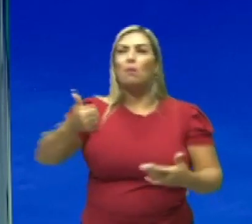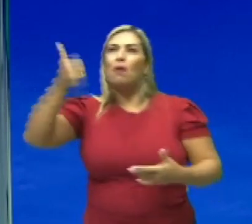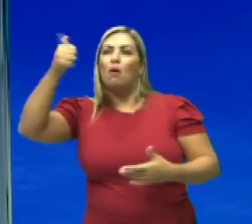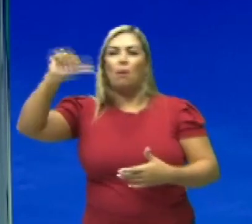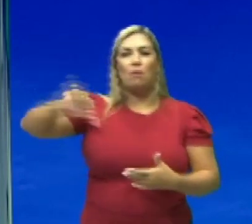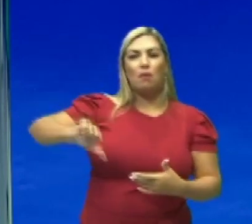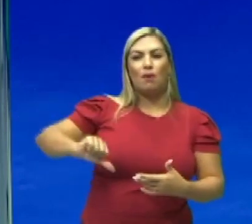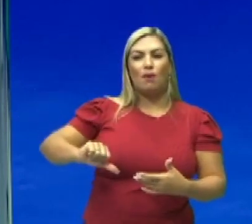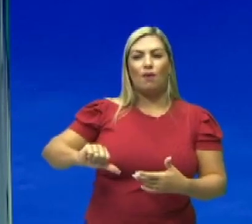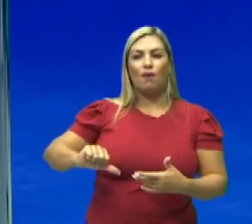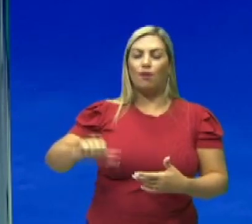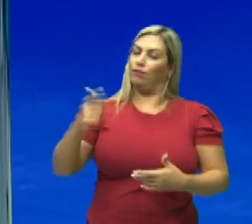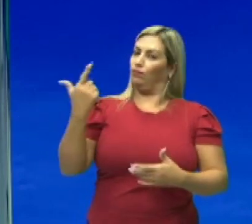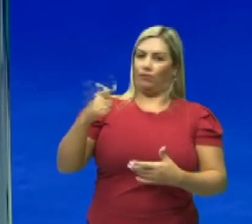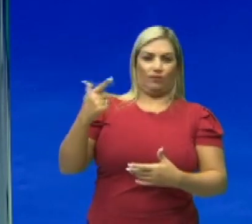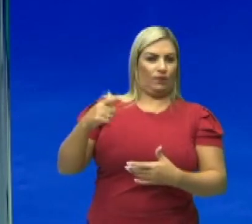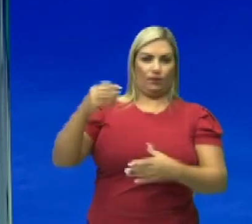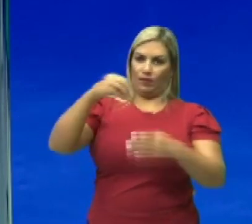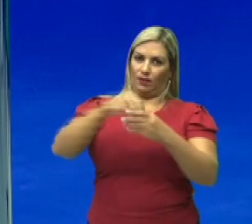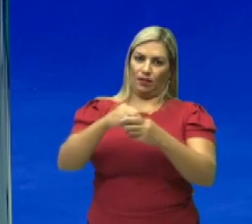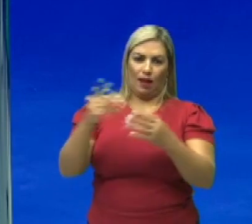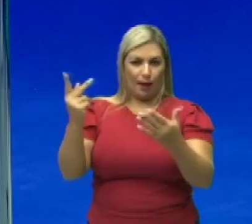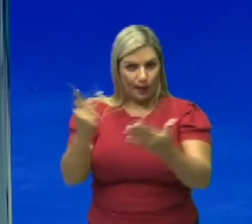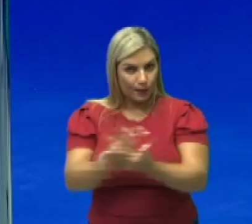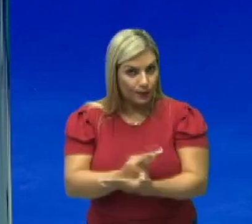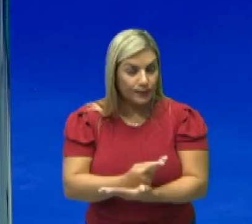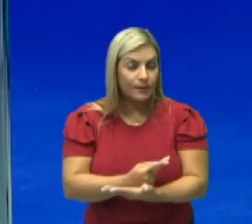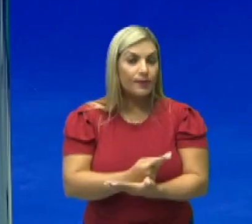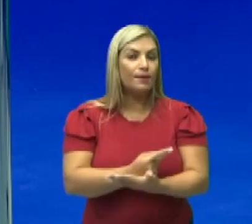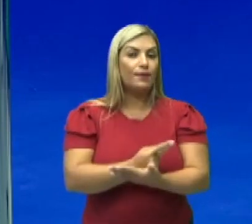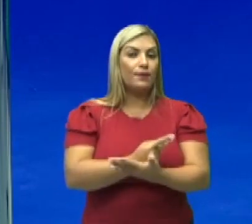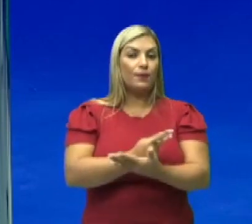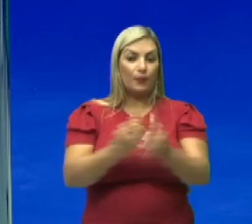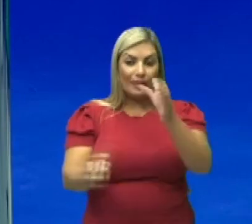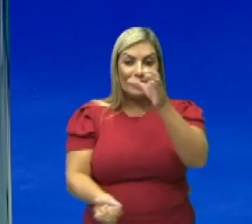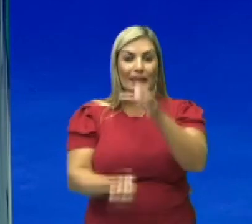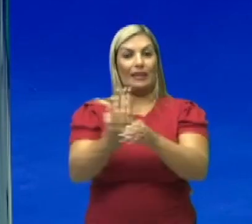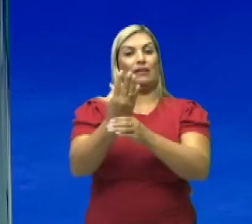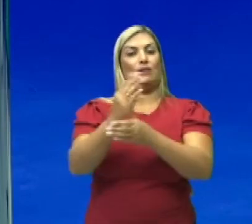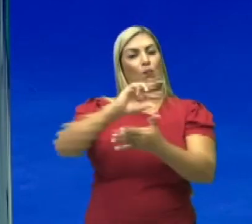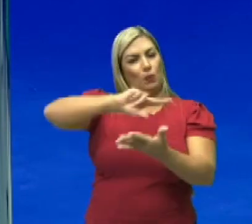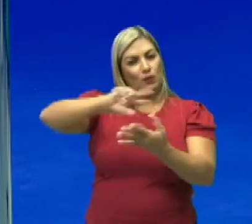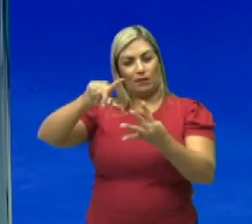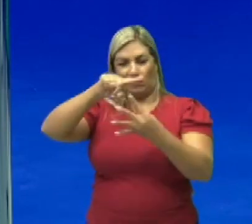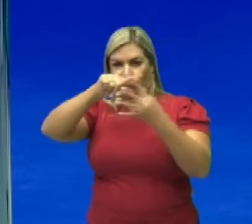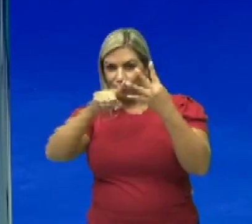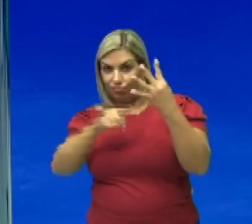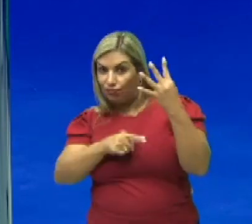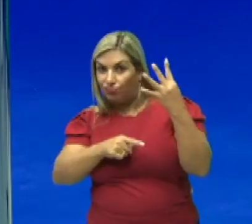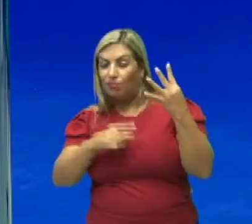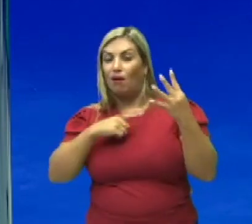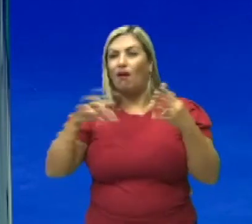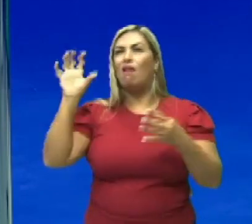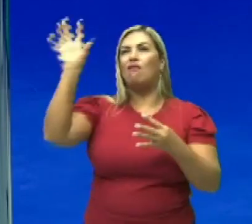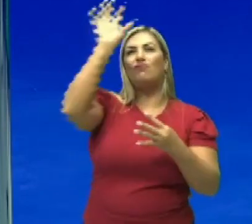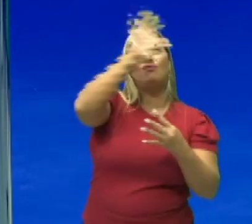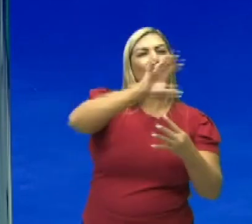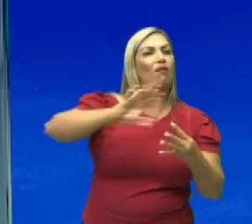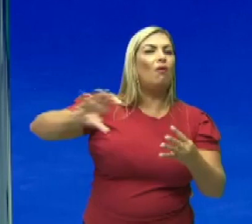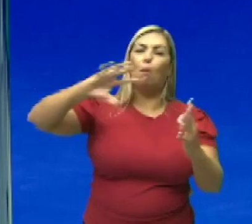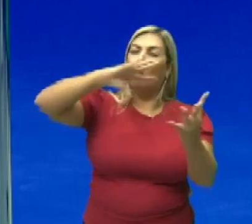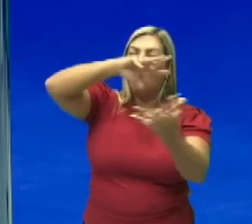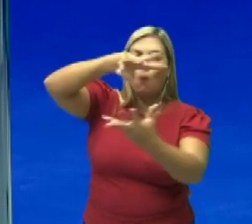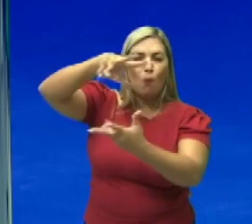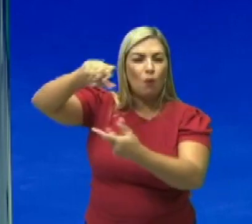Não existe essa relação. Aconteceu a criação dessas modalidades, foram em regiões do mundo